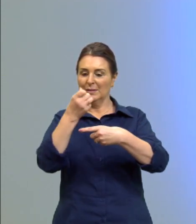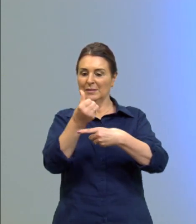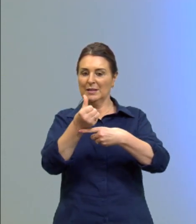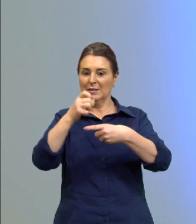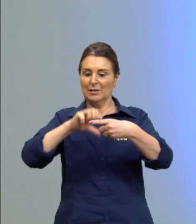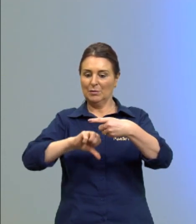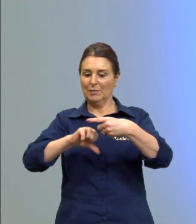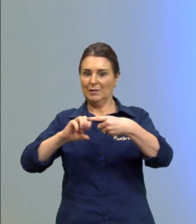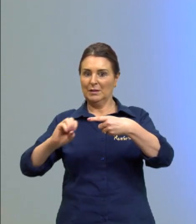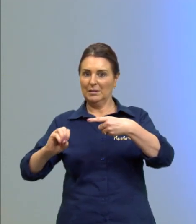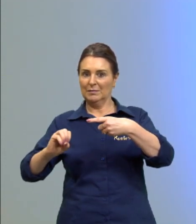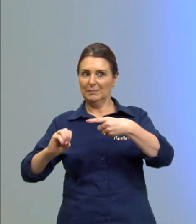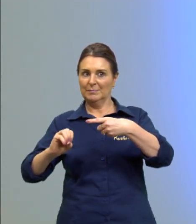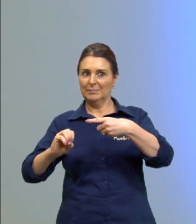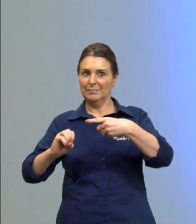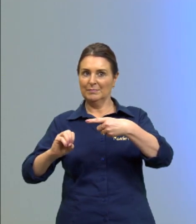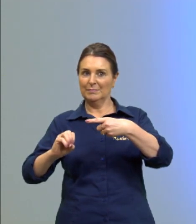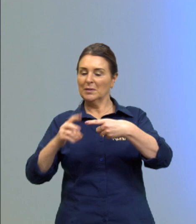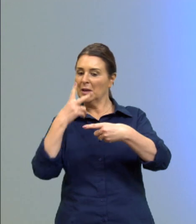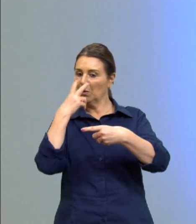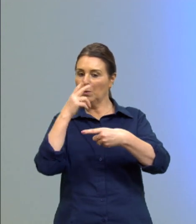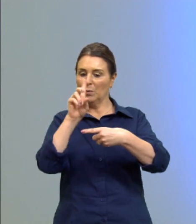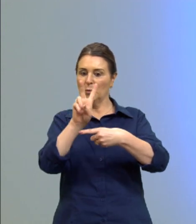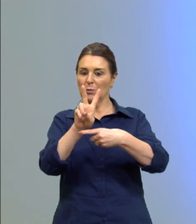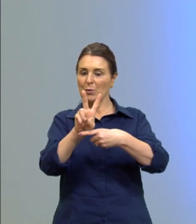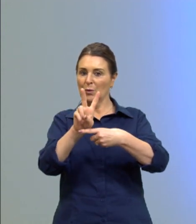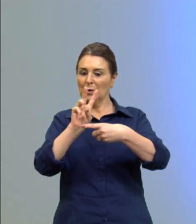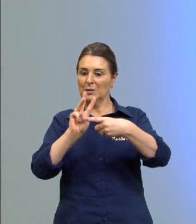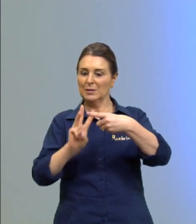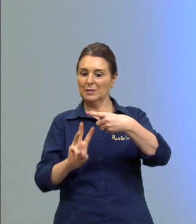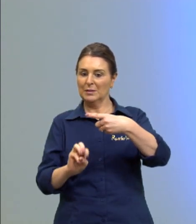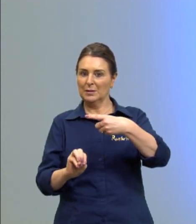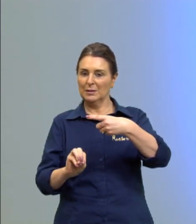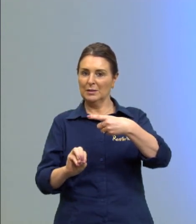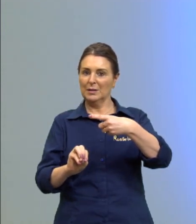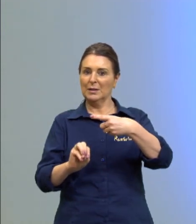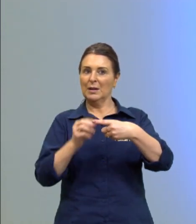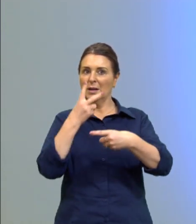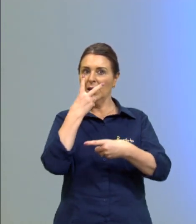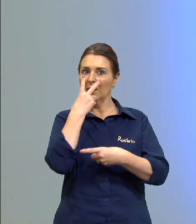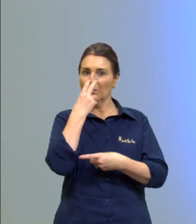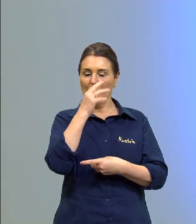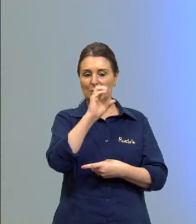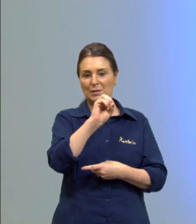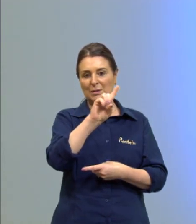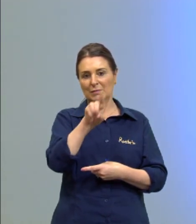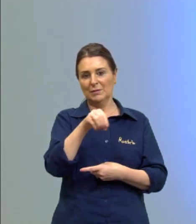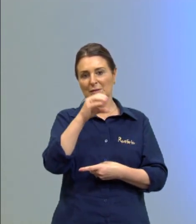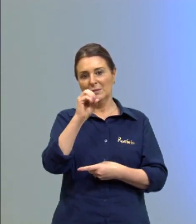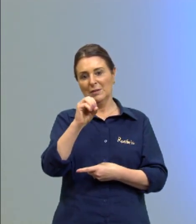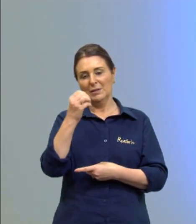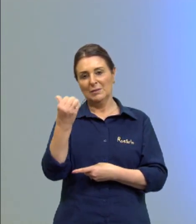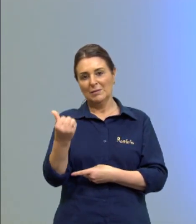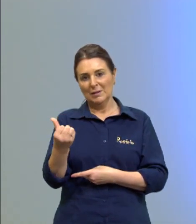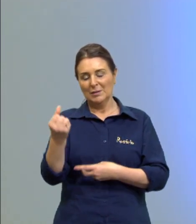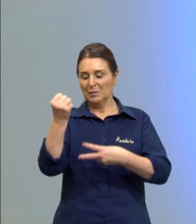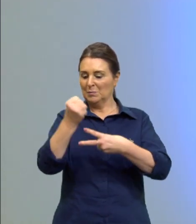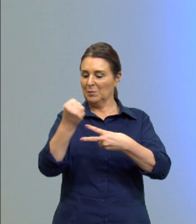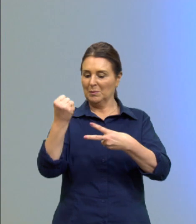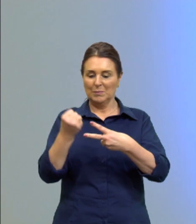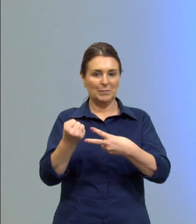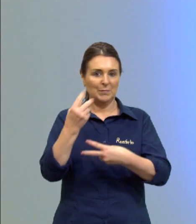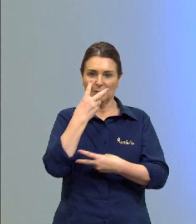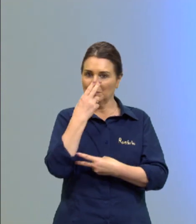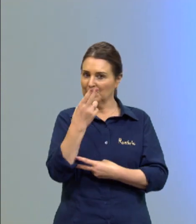noventa avos que é o mesmo que 2,30 que é o mesmo que 0,06 ou seja mesma probabilidade